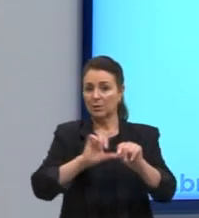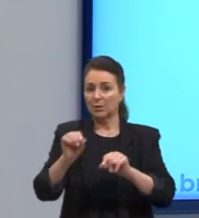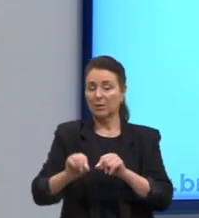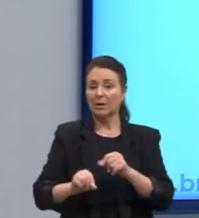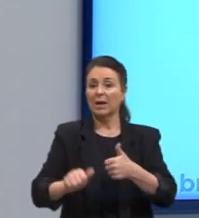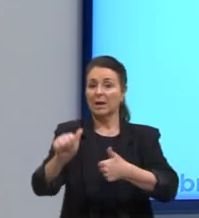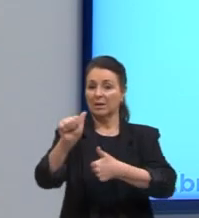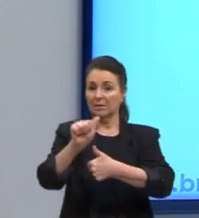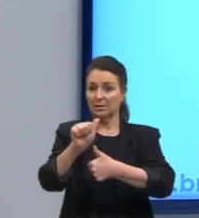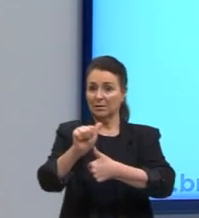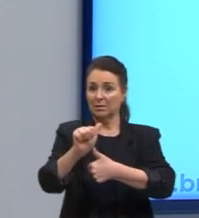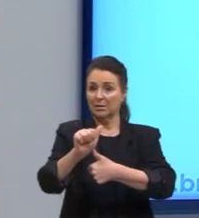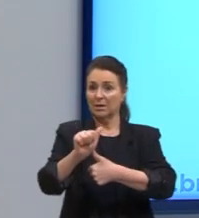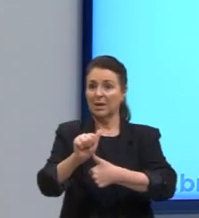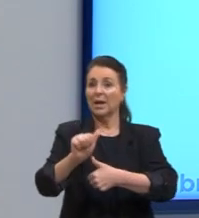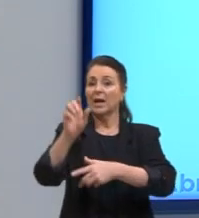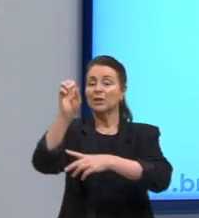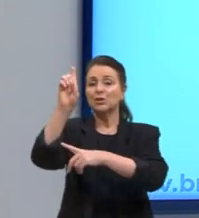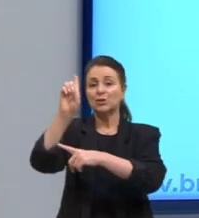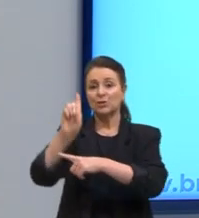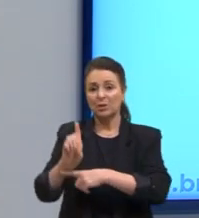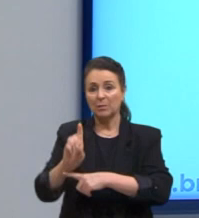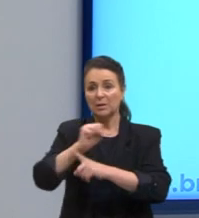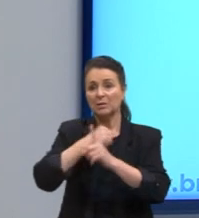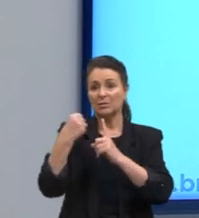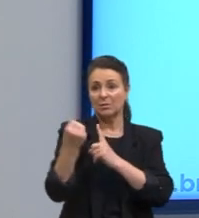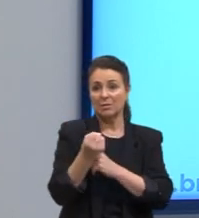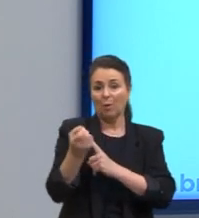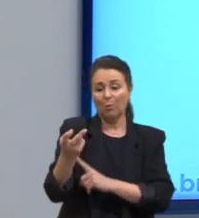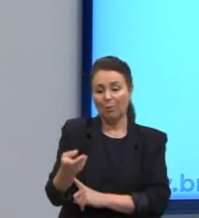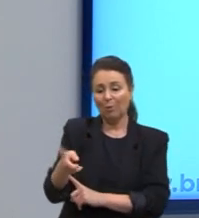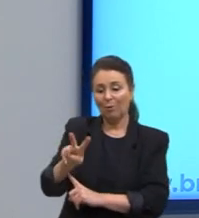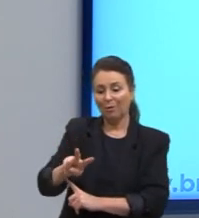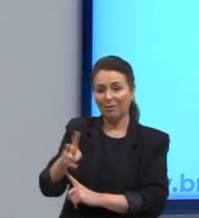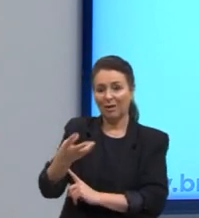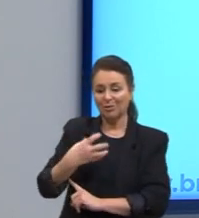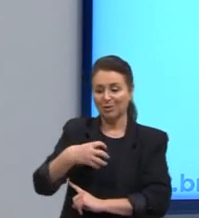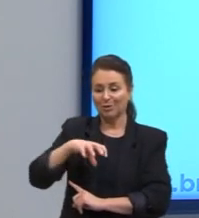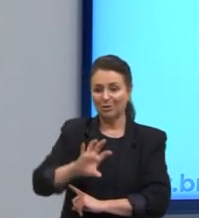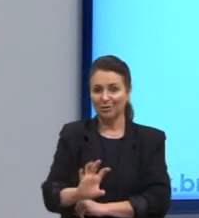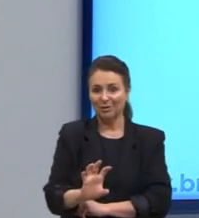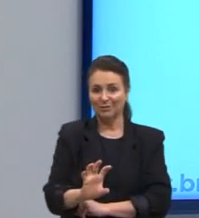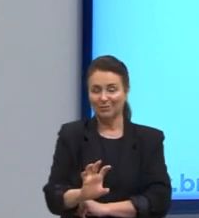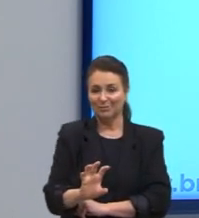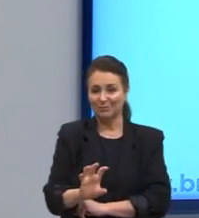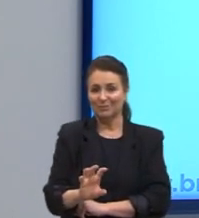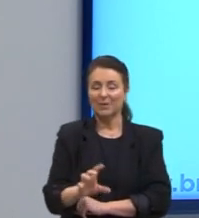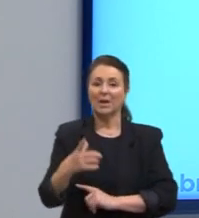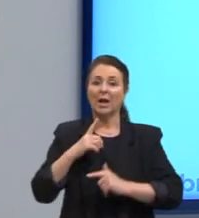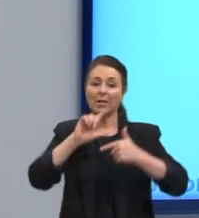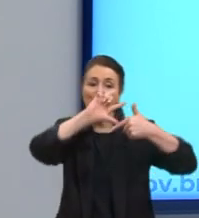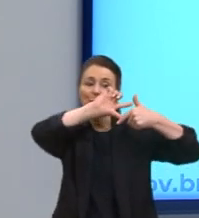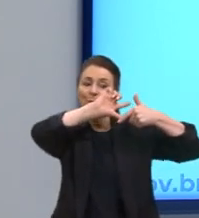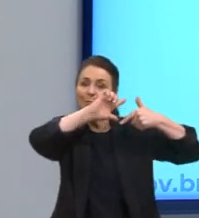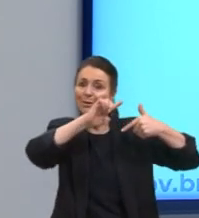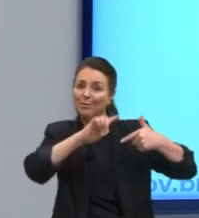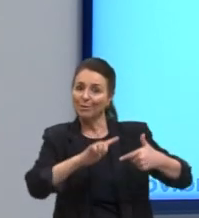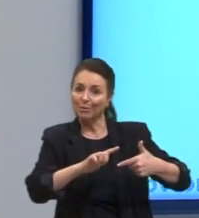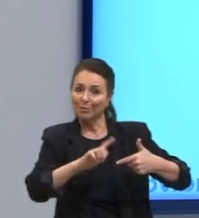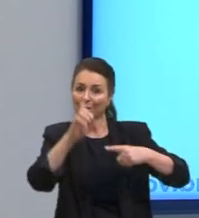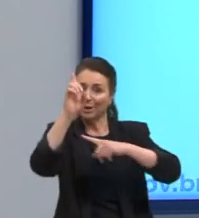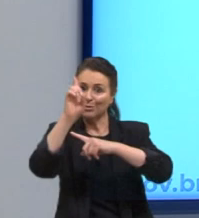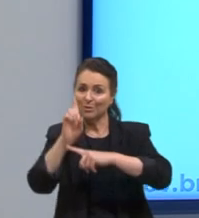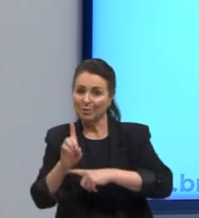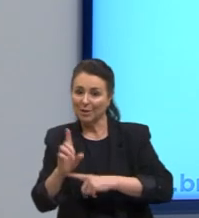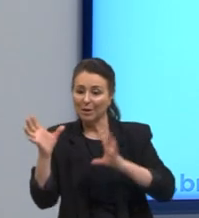letra A, dinâmica social contraditória. Olha aqui, a modernidade, ela é paradoxal, né? Ao mesmo tempo que ela tenta